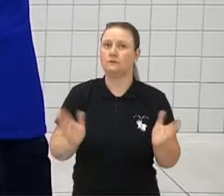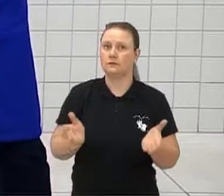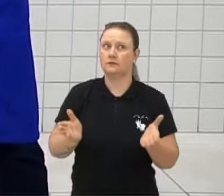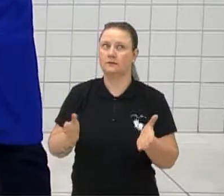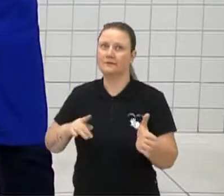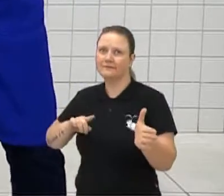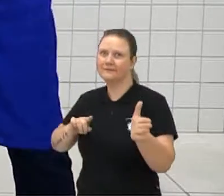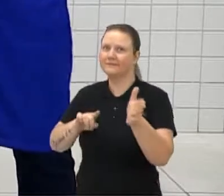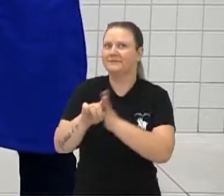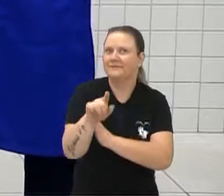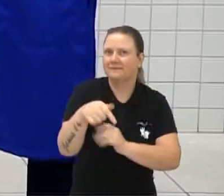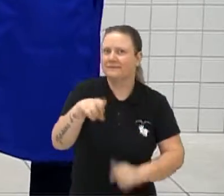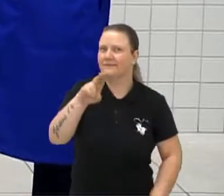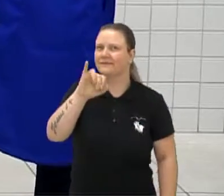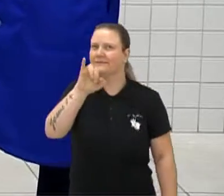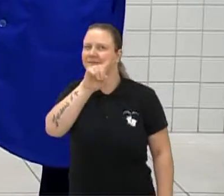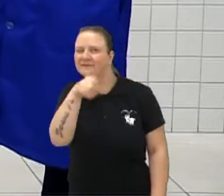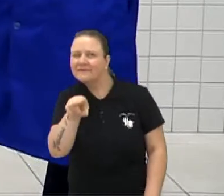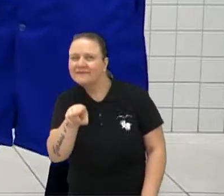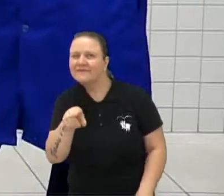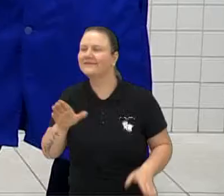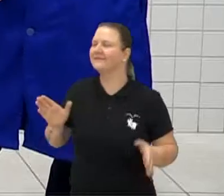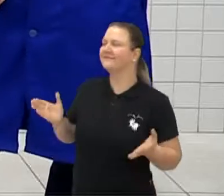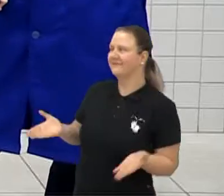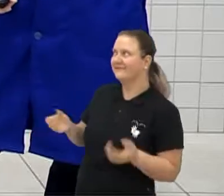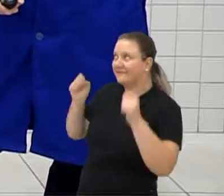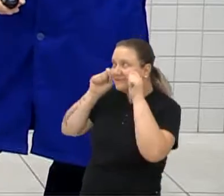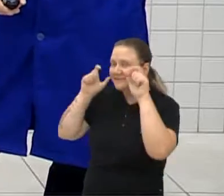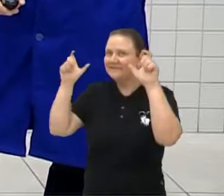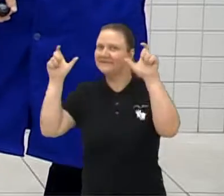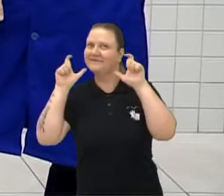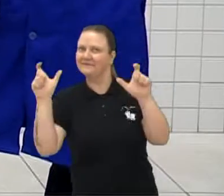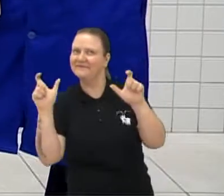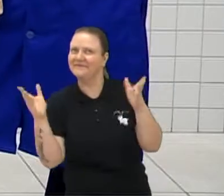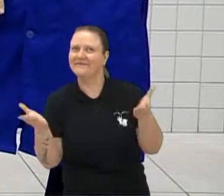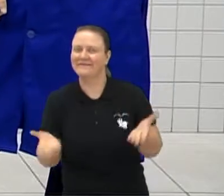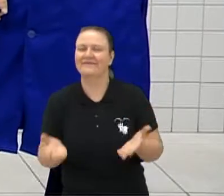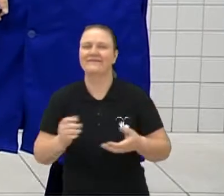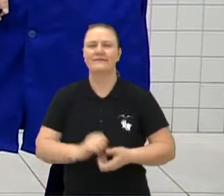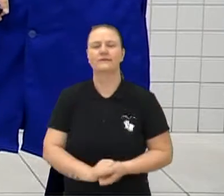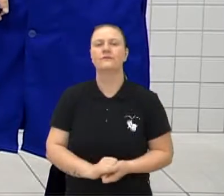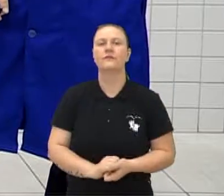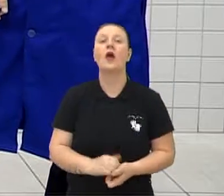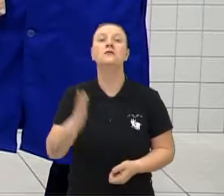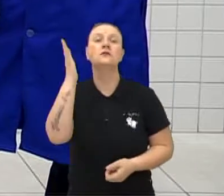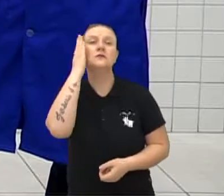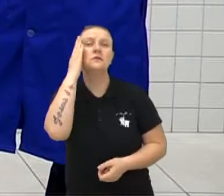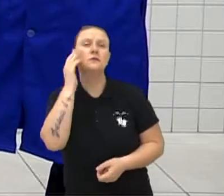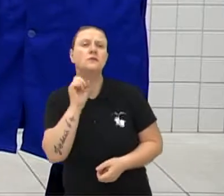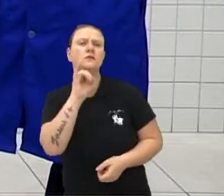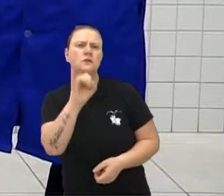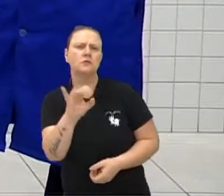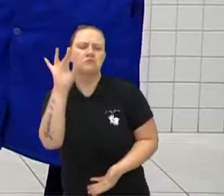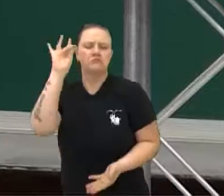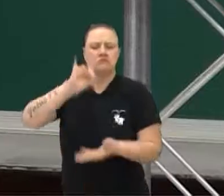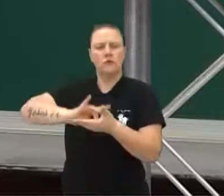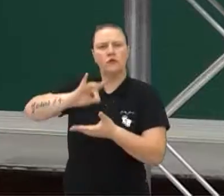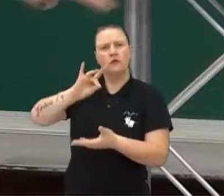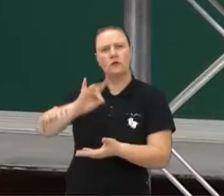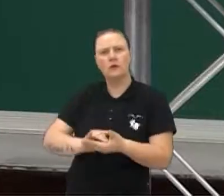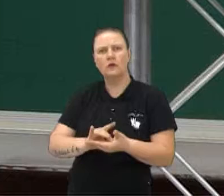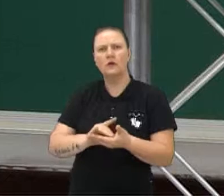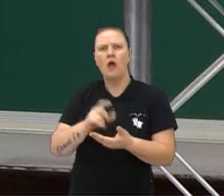quiz. Ahá, prestem atenção! Vamos saber se vocês estão realmente